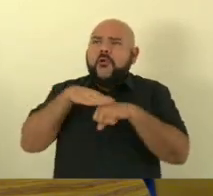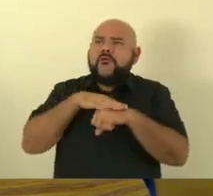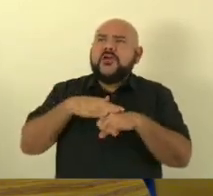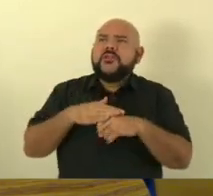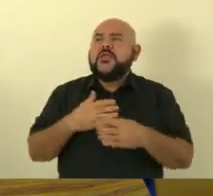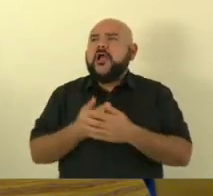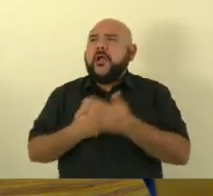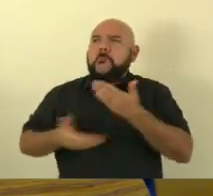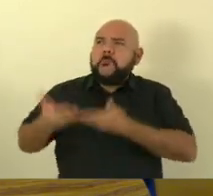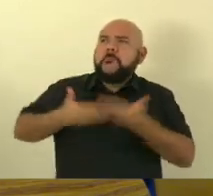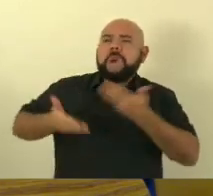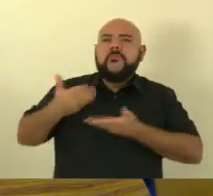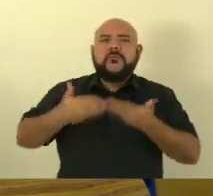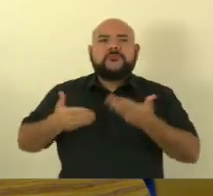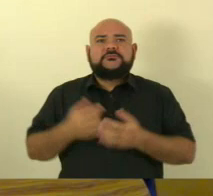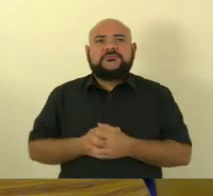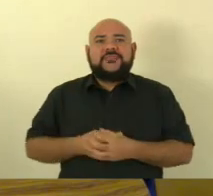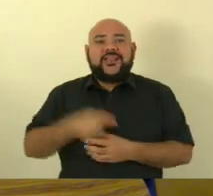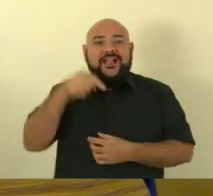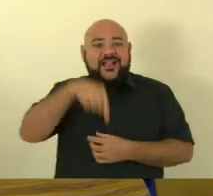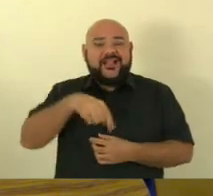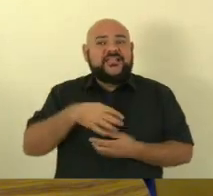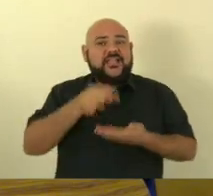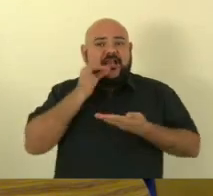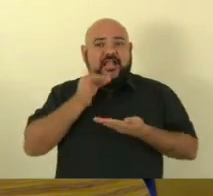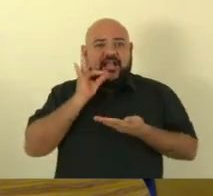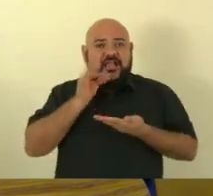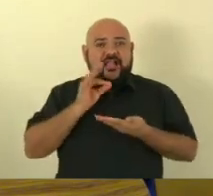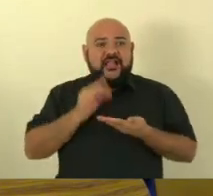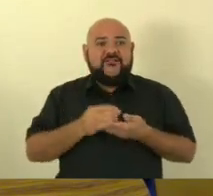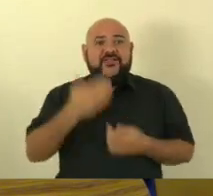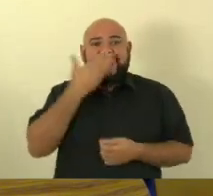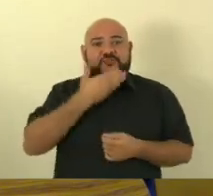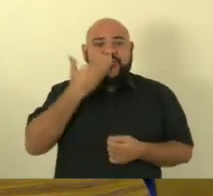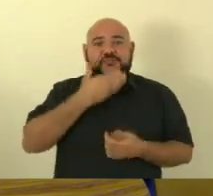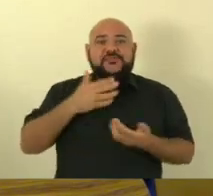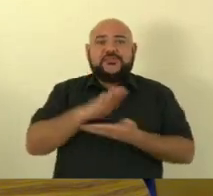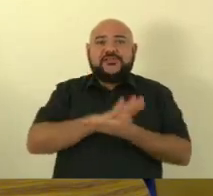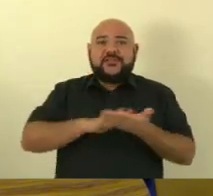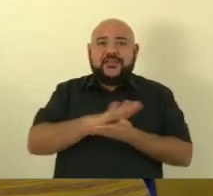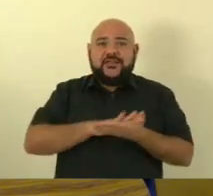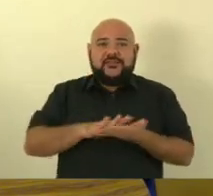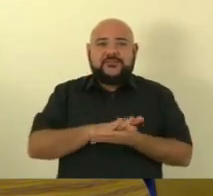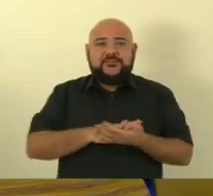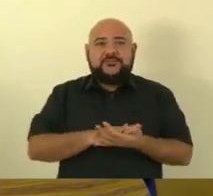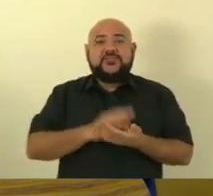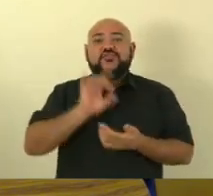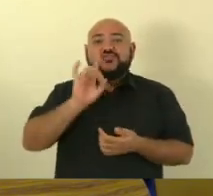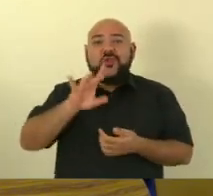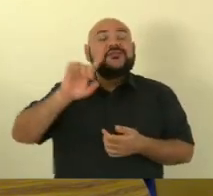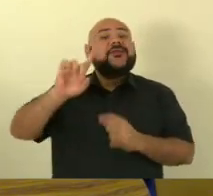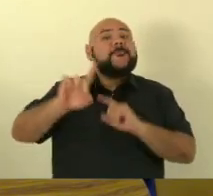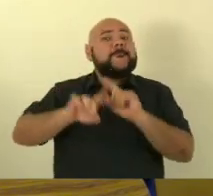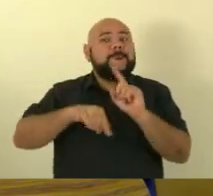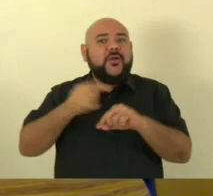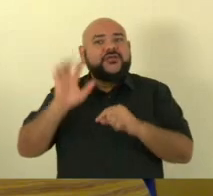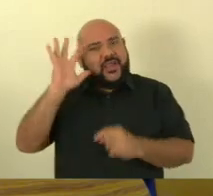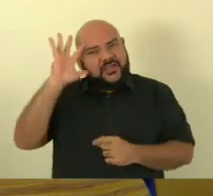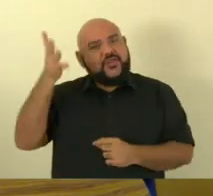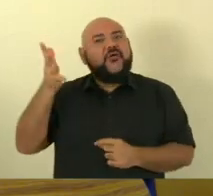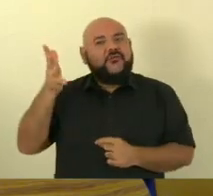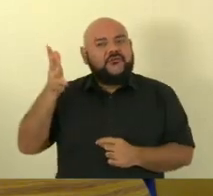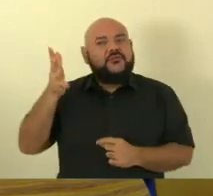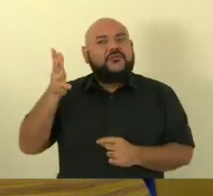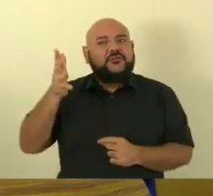toma café não aqui só toma café sem açúcar depois que a coisa está resolvida eu estou falando eu isso aqui para você